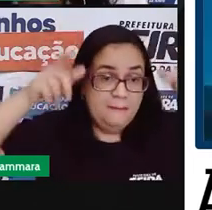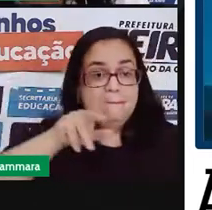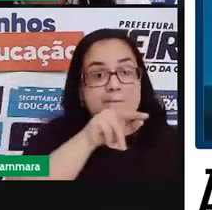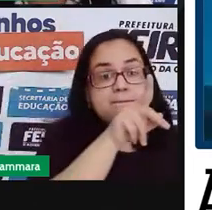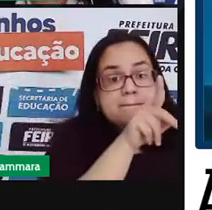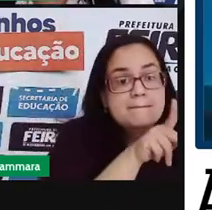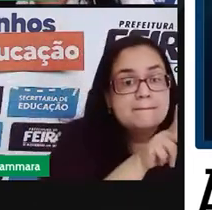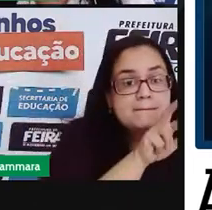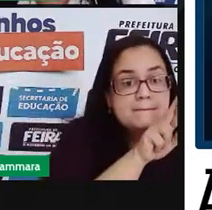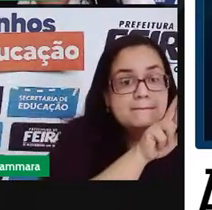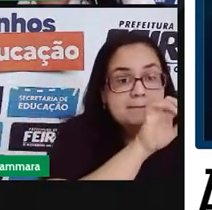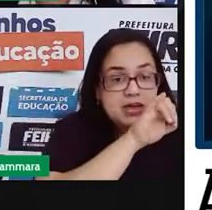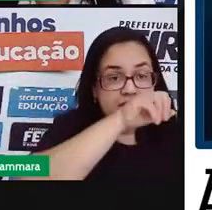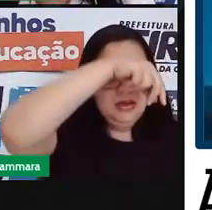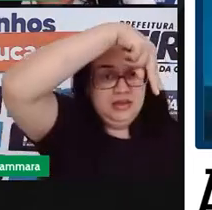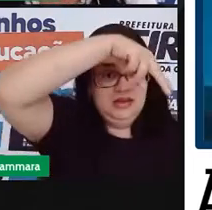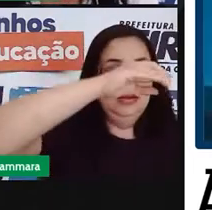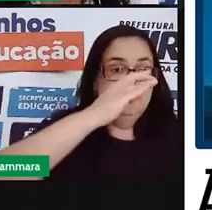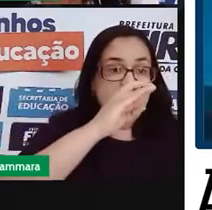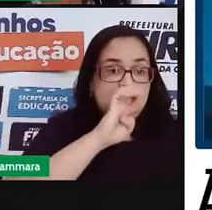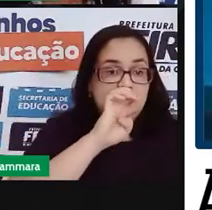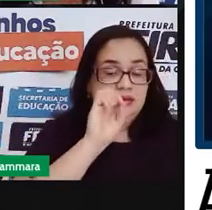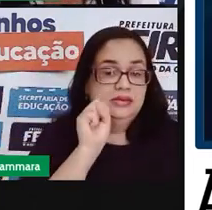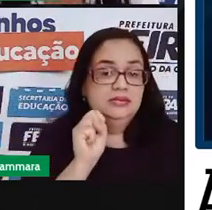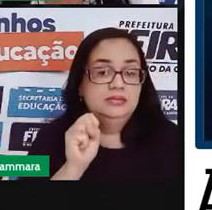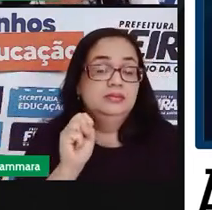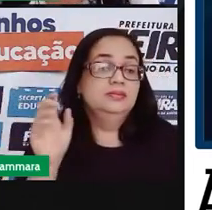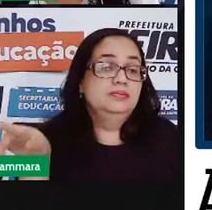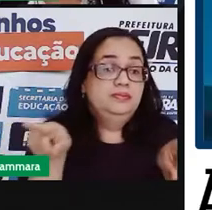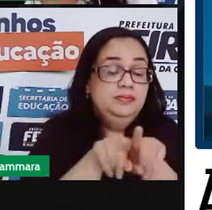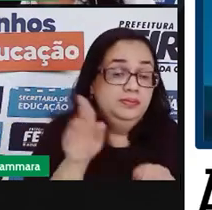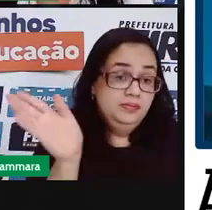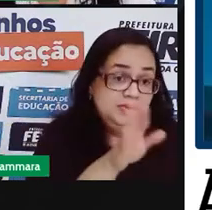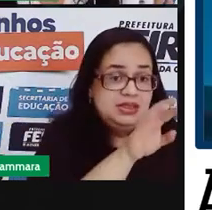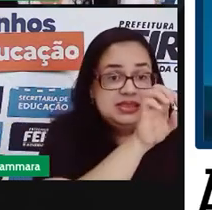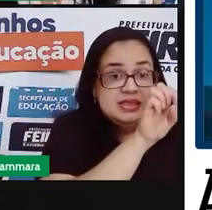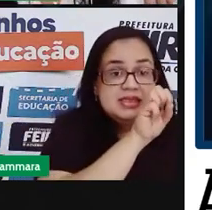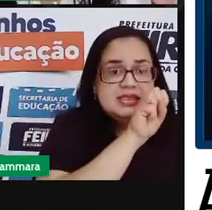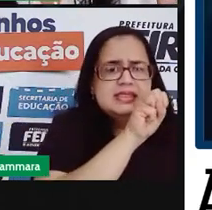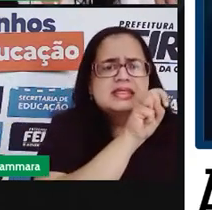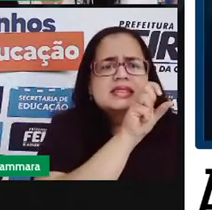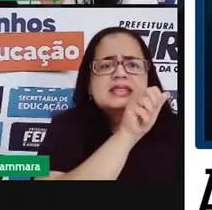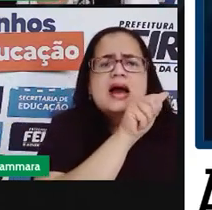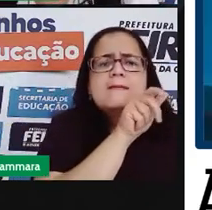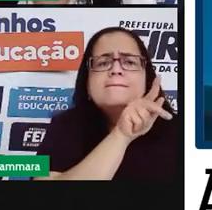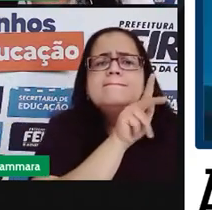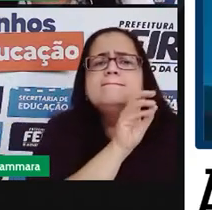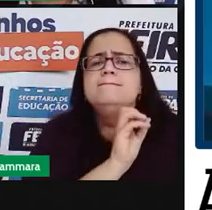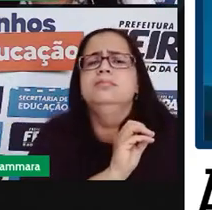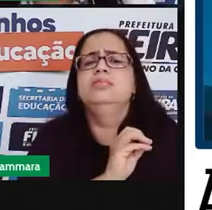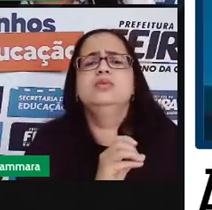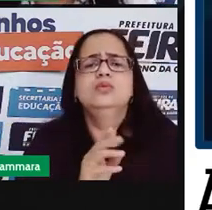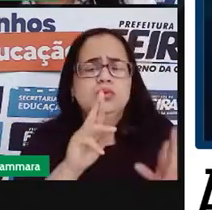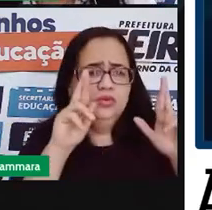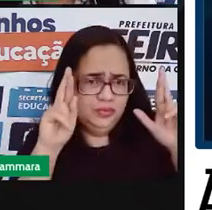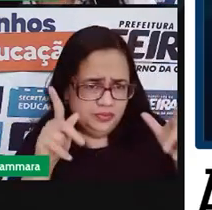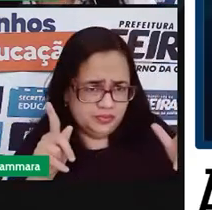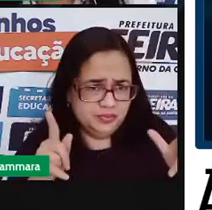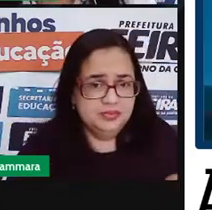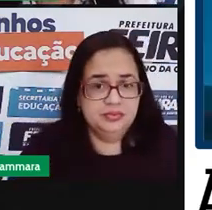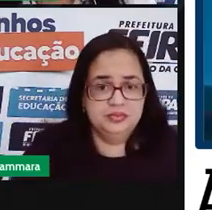Princesa e sapo. Percebeu alguma diferença?